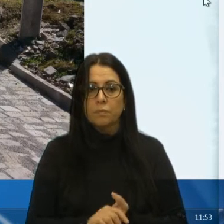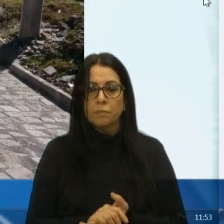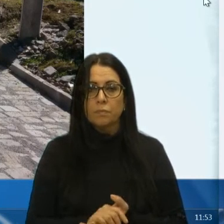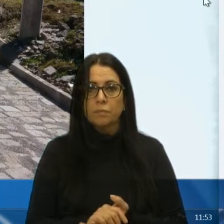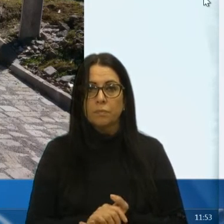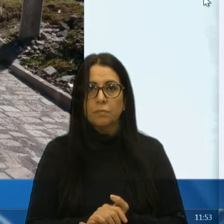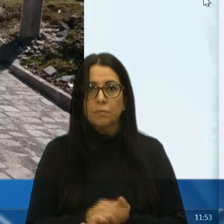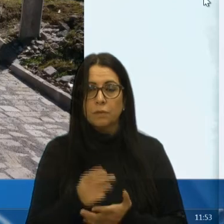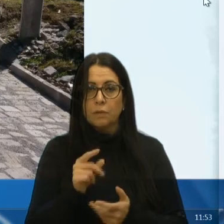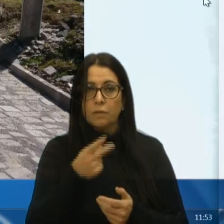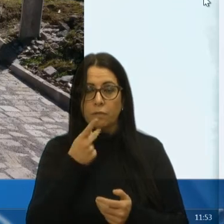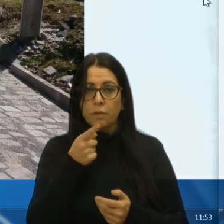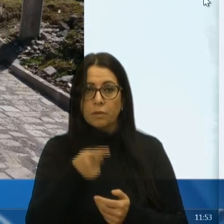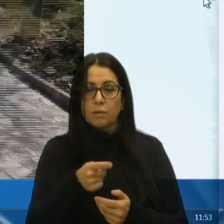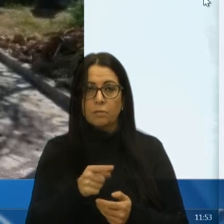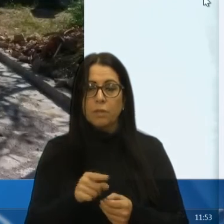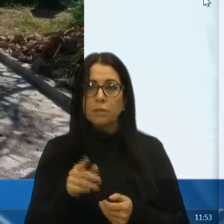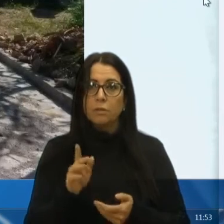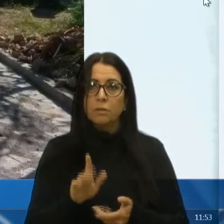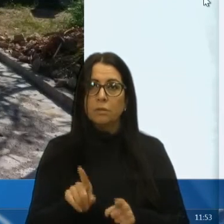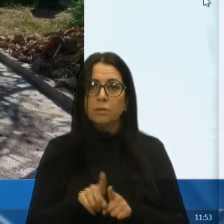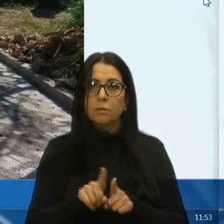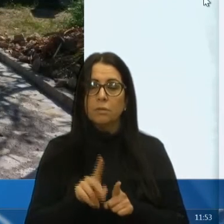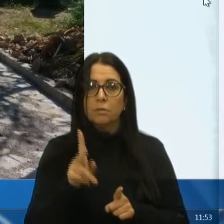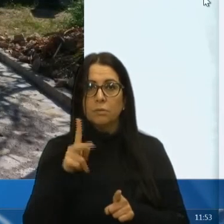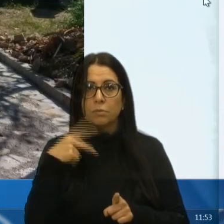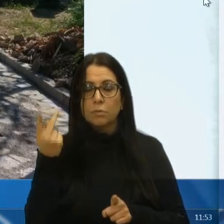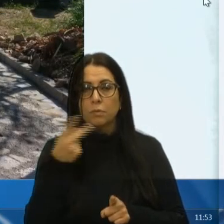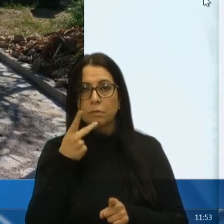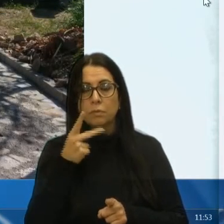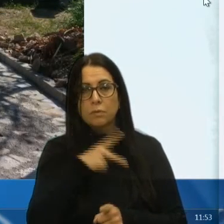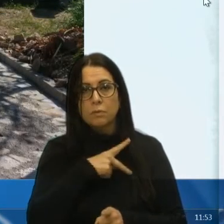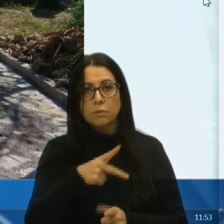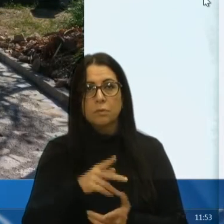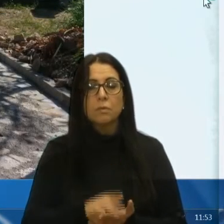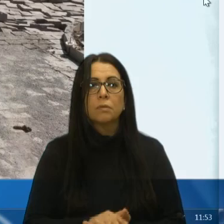Dito, feito esse registro, quero também fazer um outro registro aqui, senhor presidente,